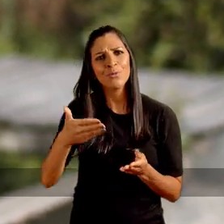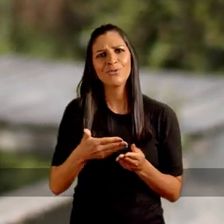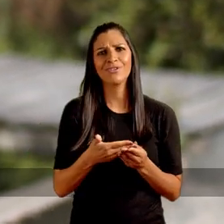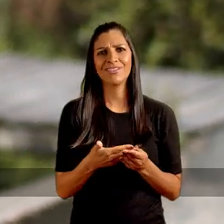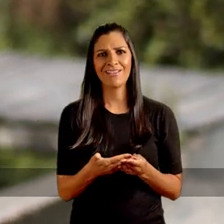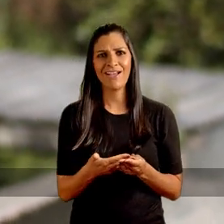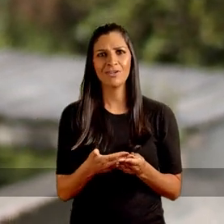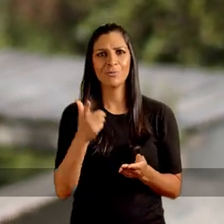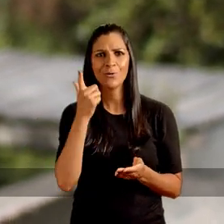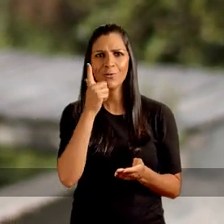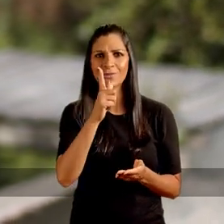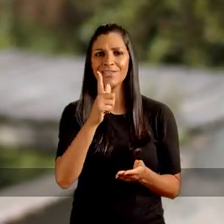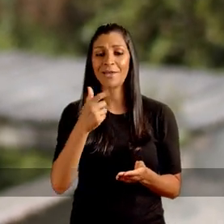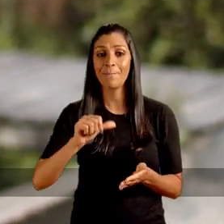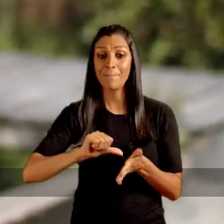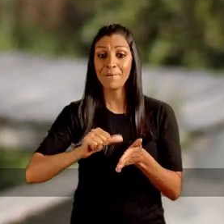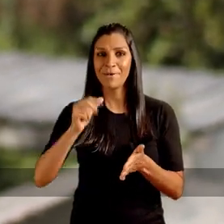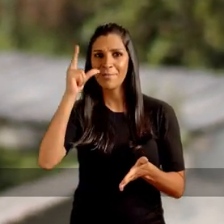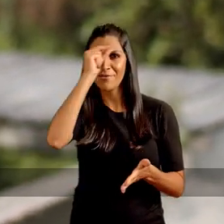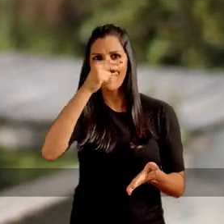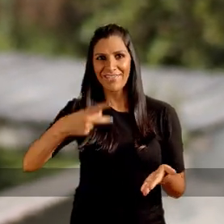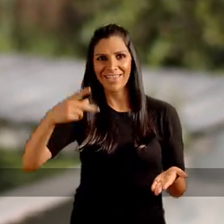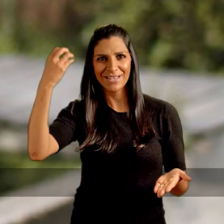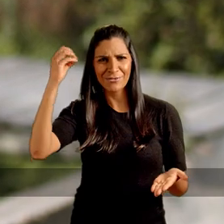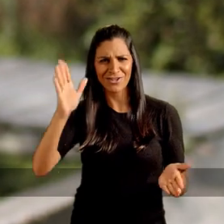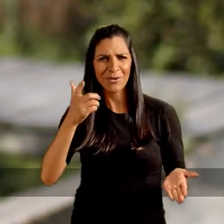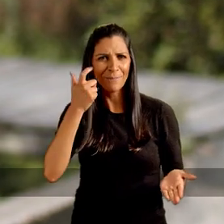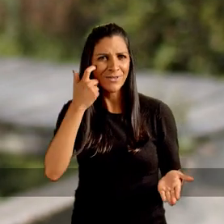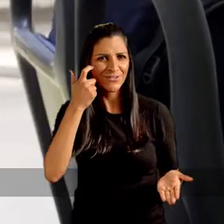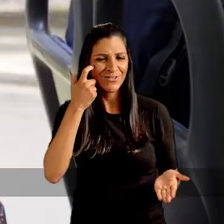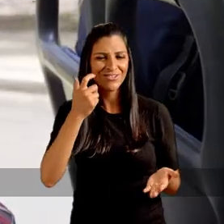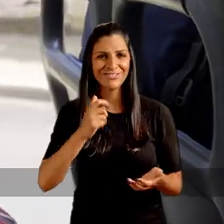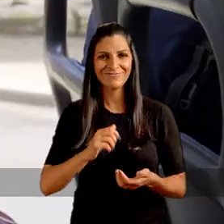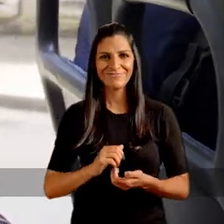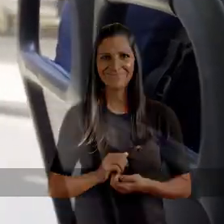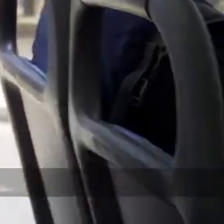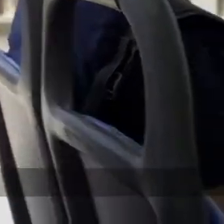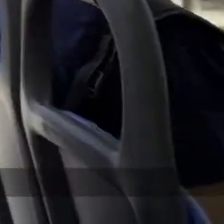uma oportunidade para ser a primeira prefeita de Porto Alegre. Já pensou?